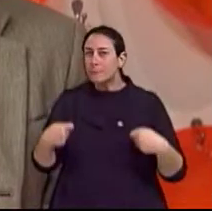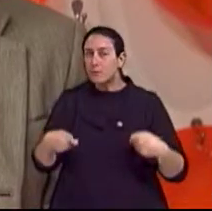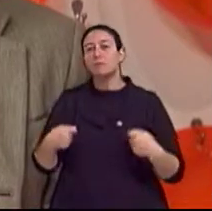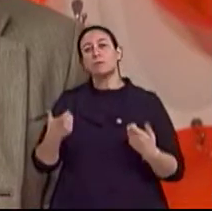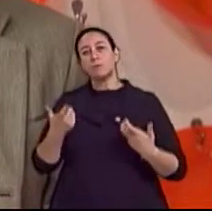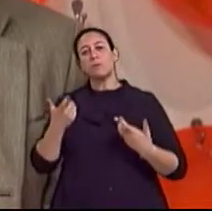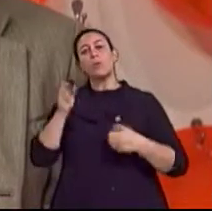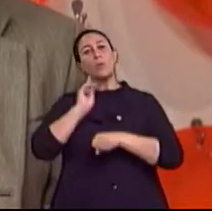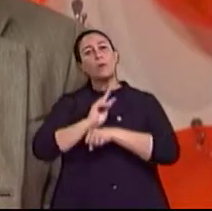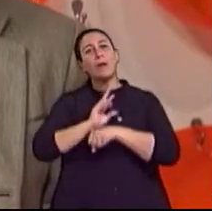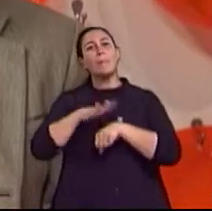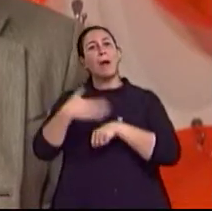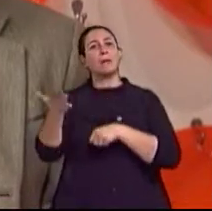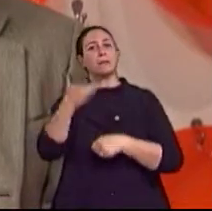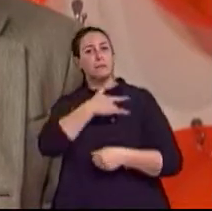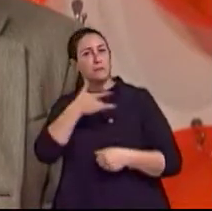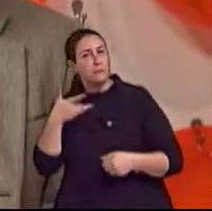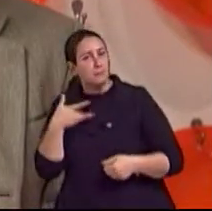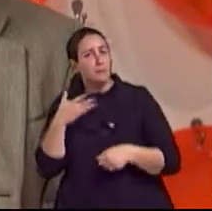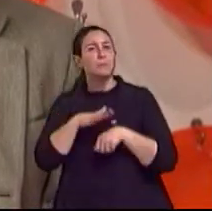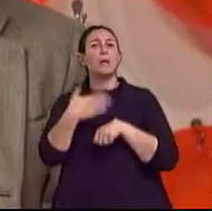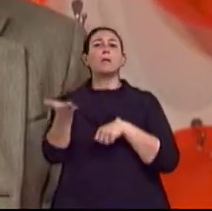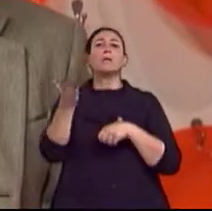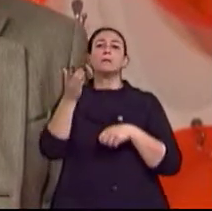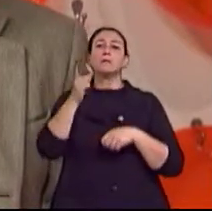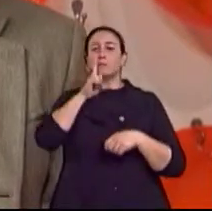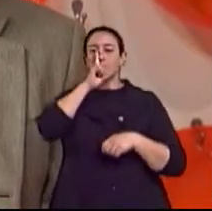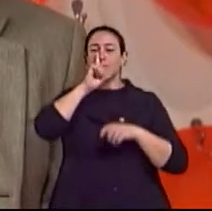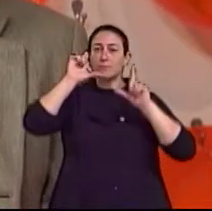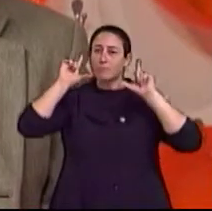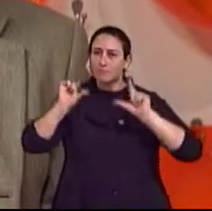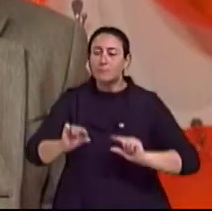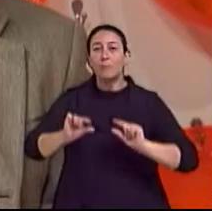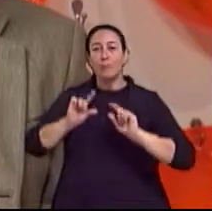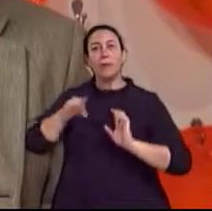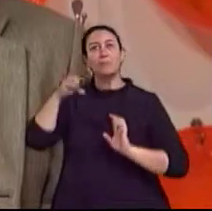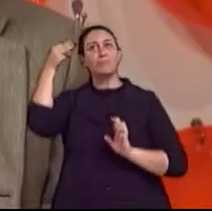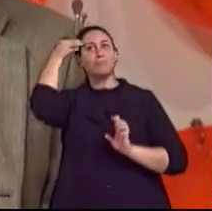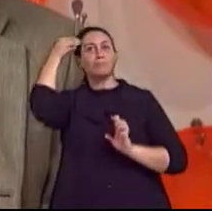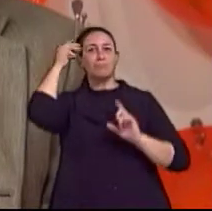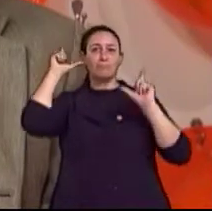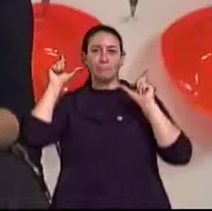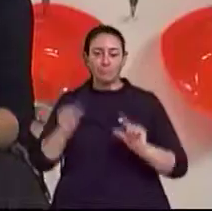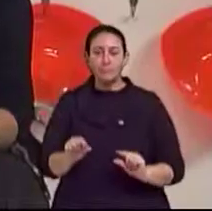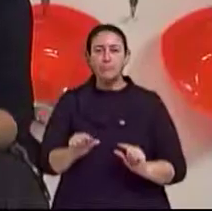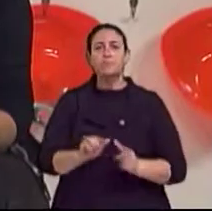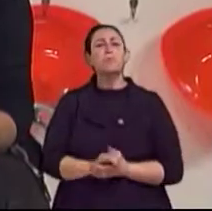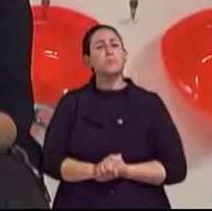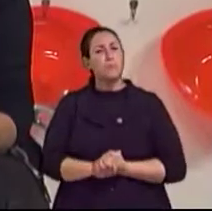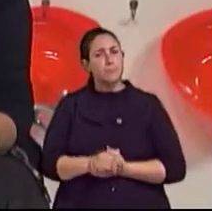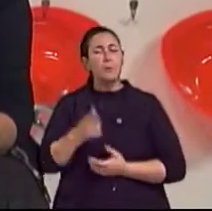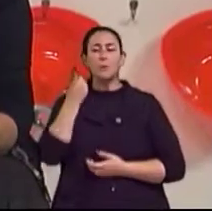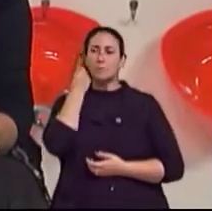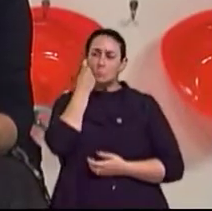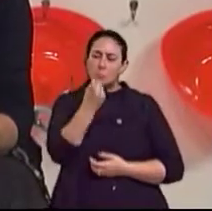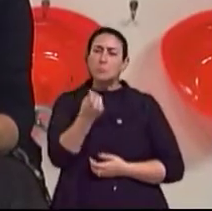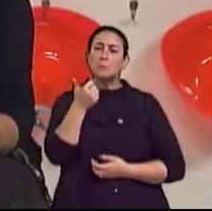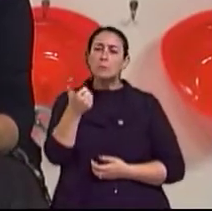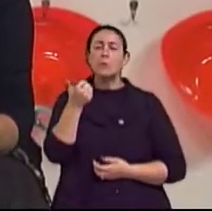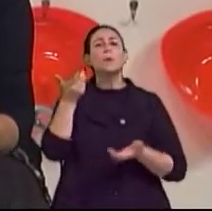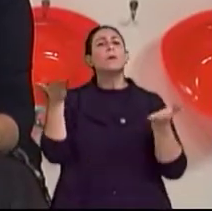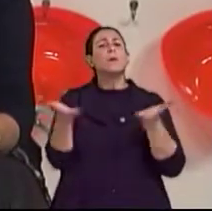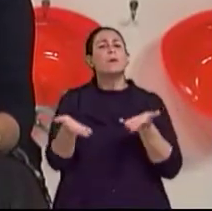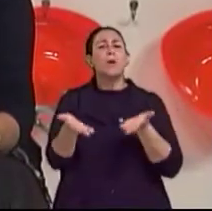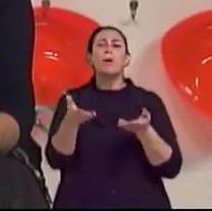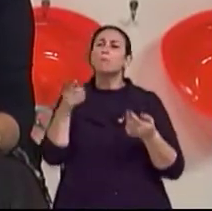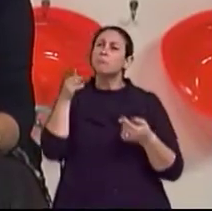estilo de vida mais saudável para diminuir o risco de desenvolver demência. Claro, com certeza, né, doutor? Vamos pegar essa questão também ali